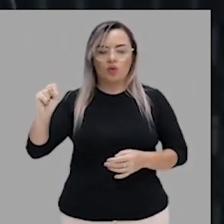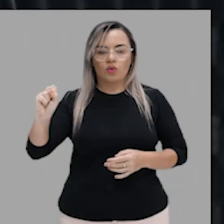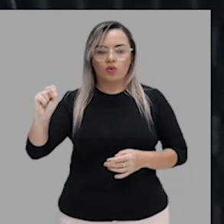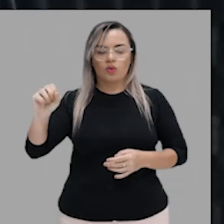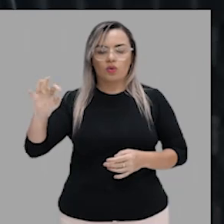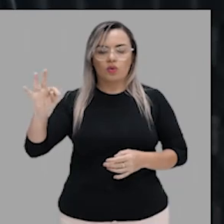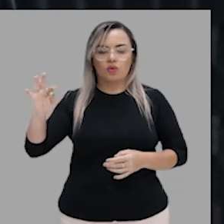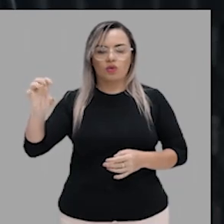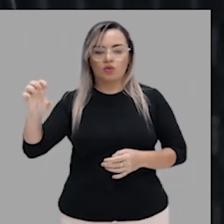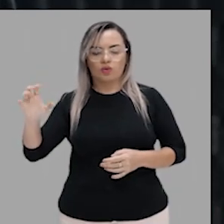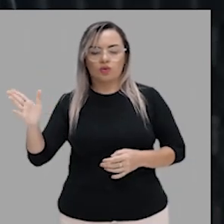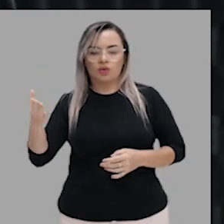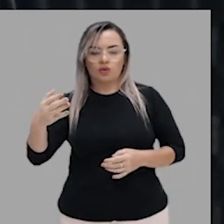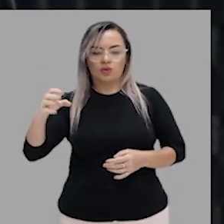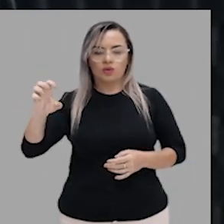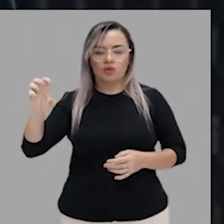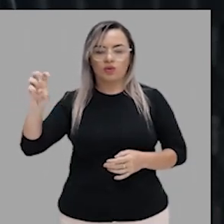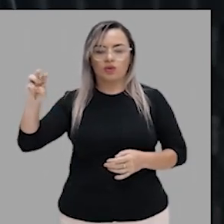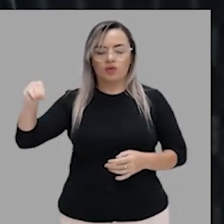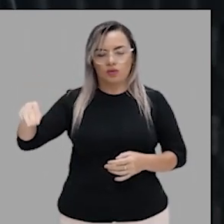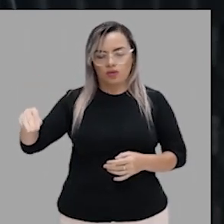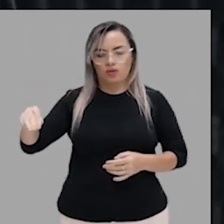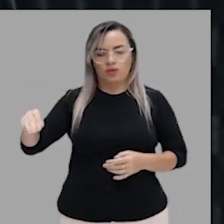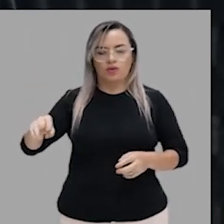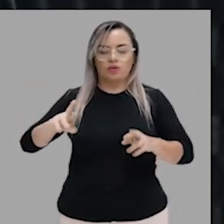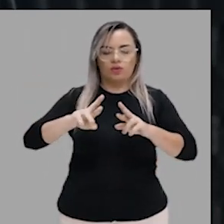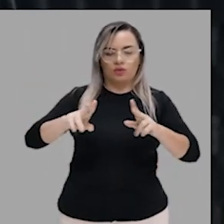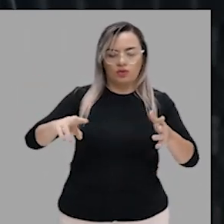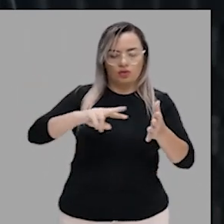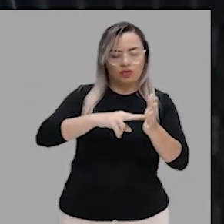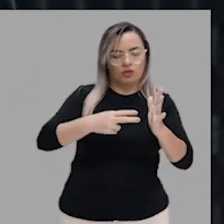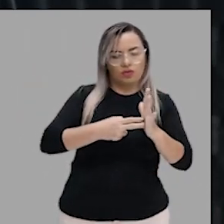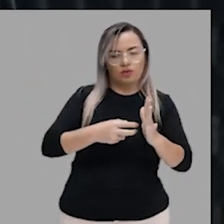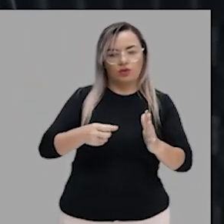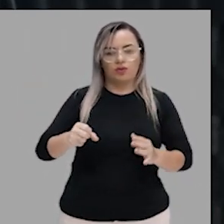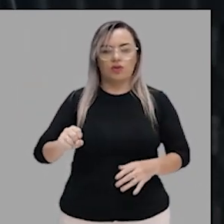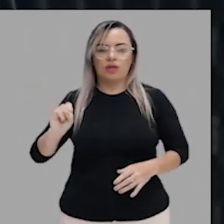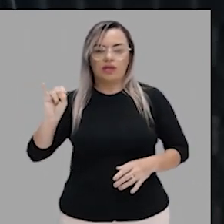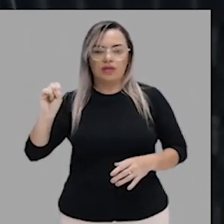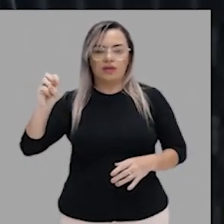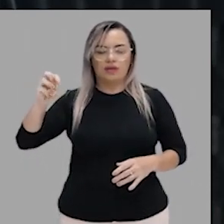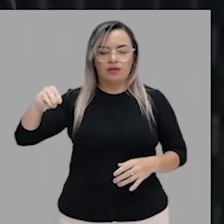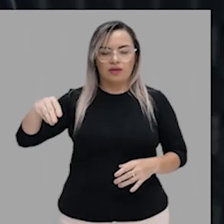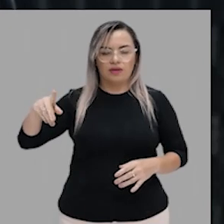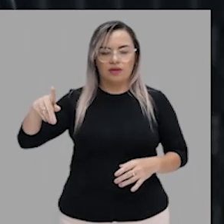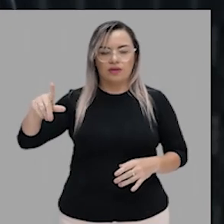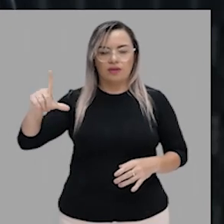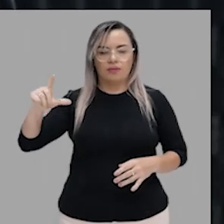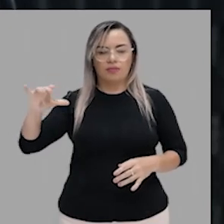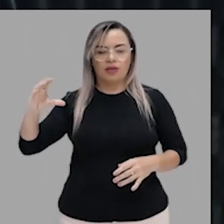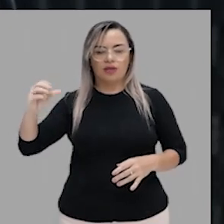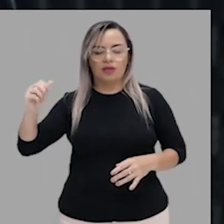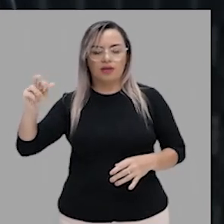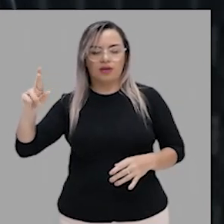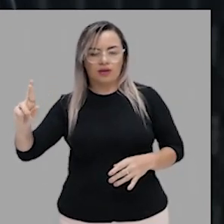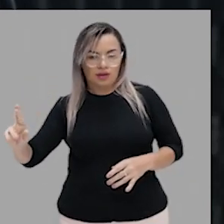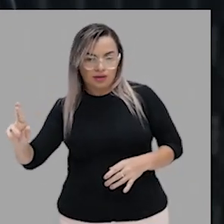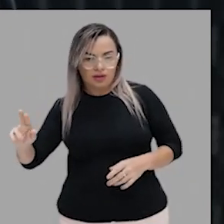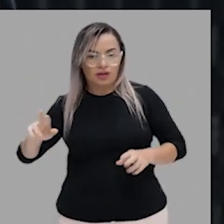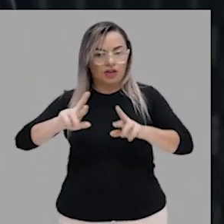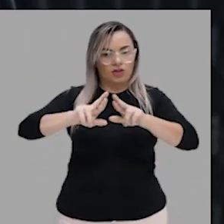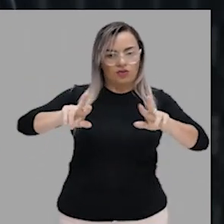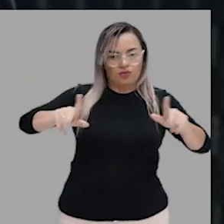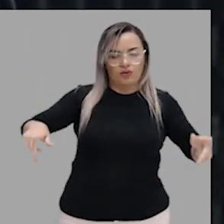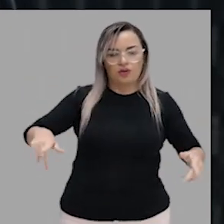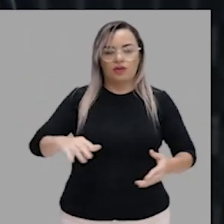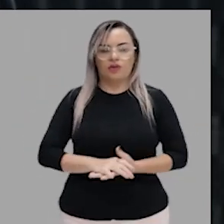Implicar tem sentidos diferentes, consequentemente, a transitividade vai mudar de acordo com o sentido. Isso que você tem que ficar atento.